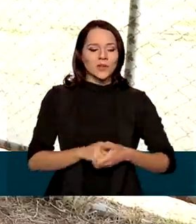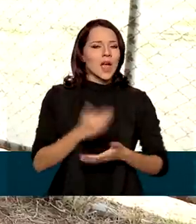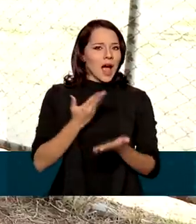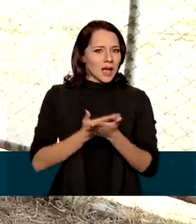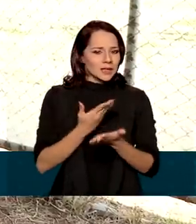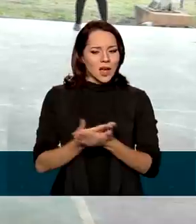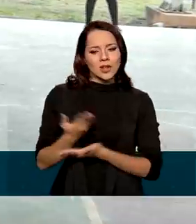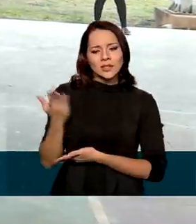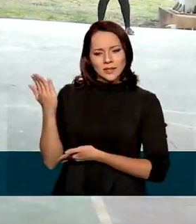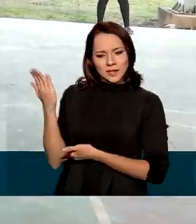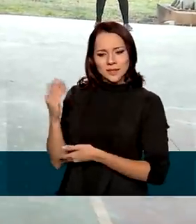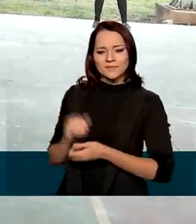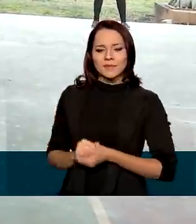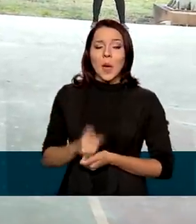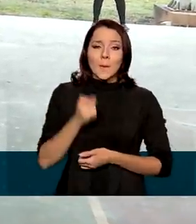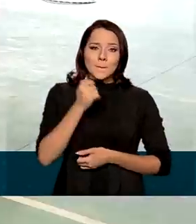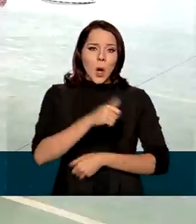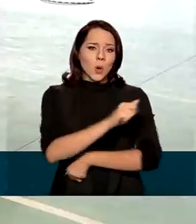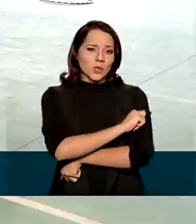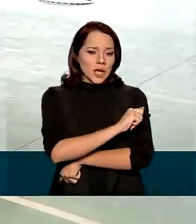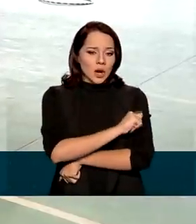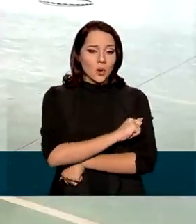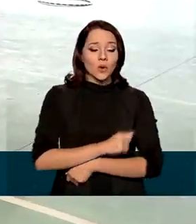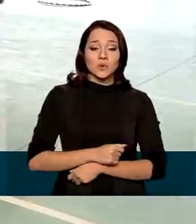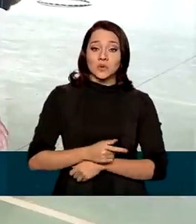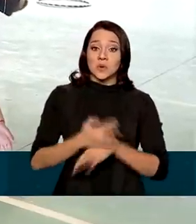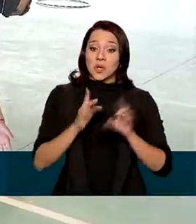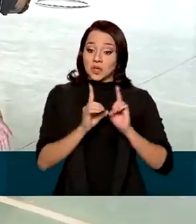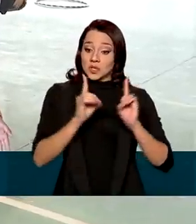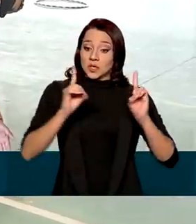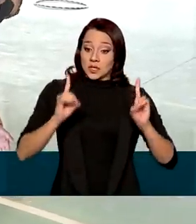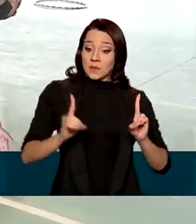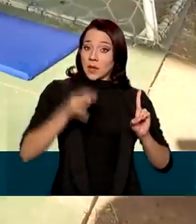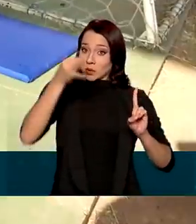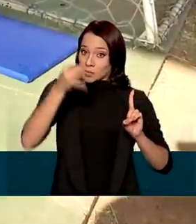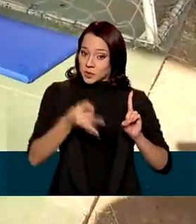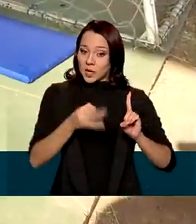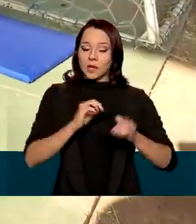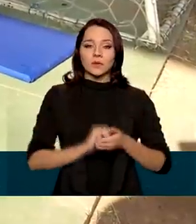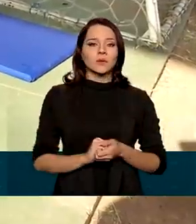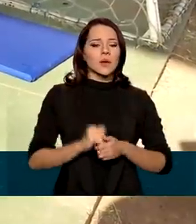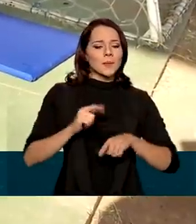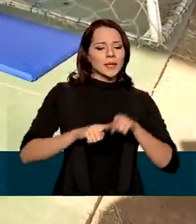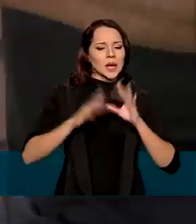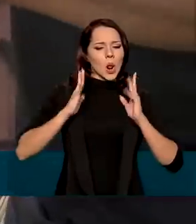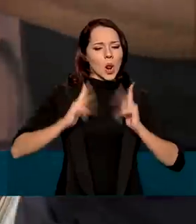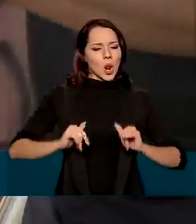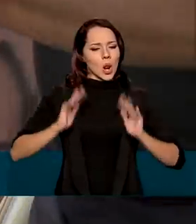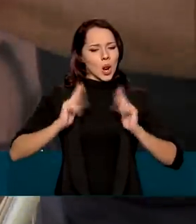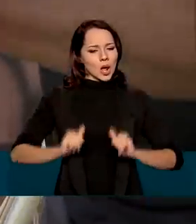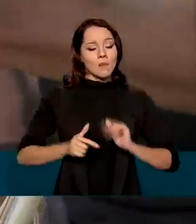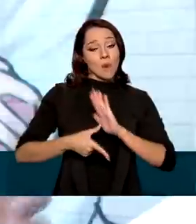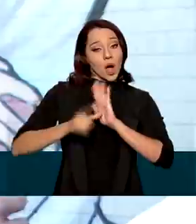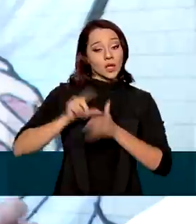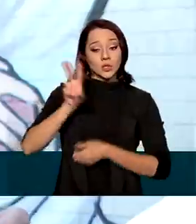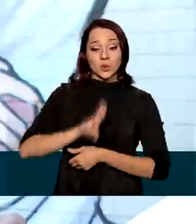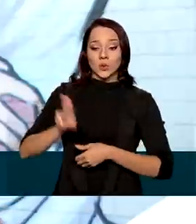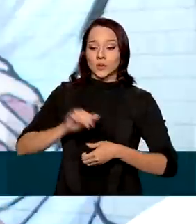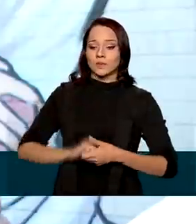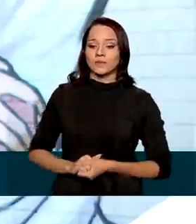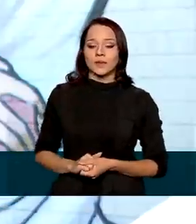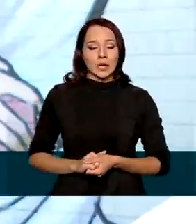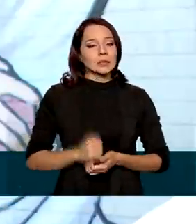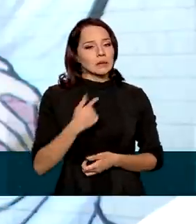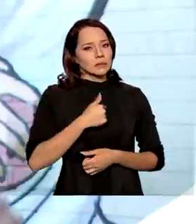aulas estão assim. Poucos alunos, respeito ao distanciamento social, material higienizado antes do uso. Eu faço a